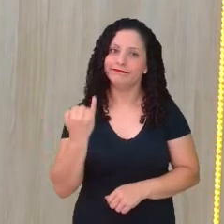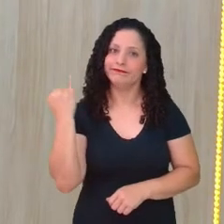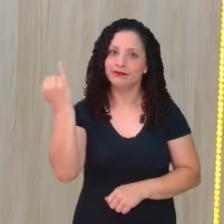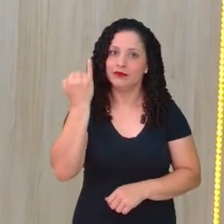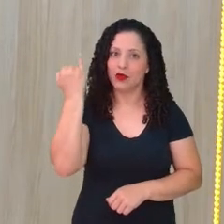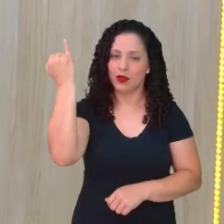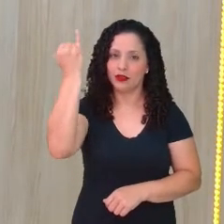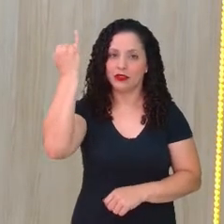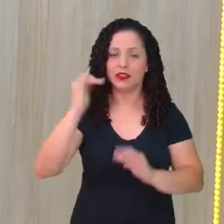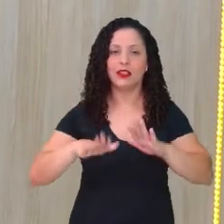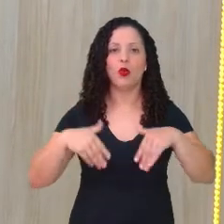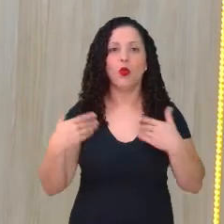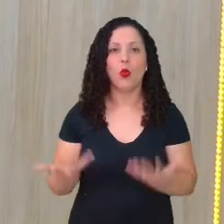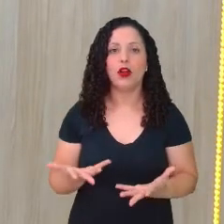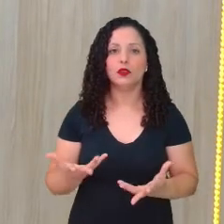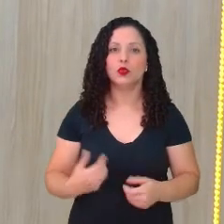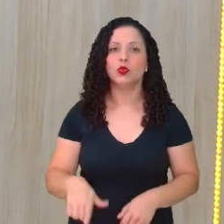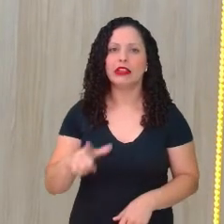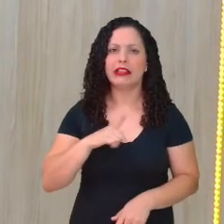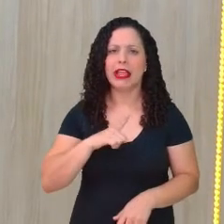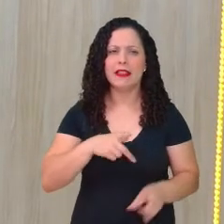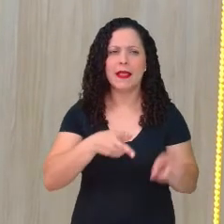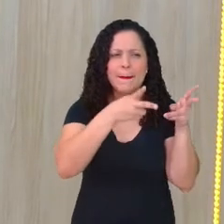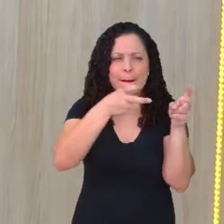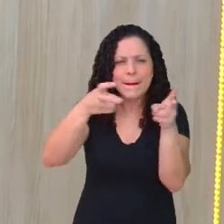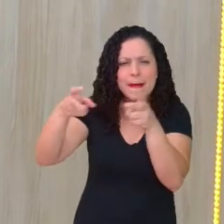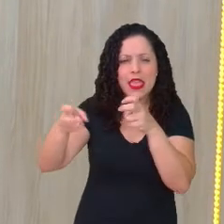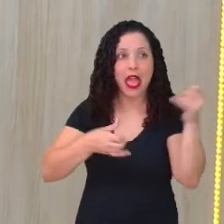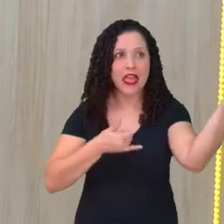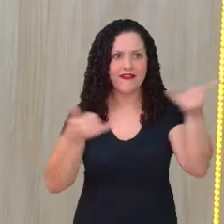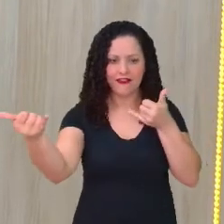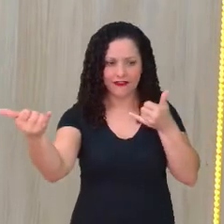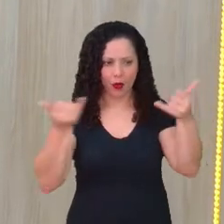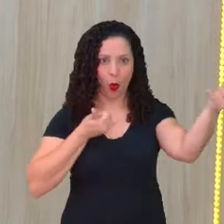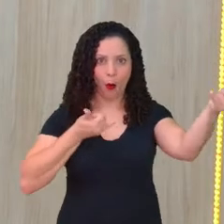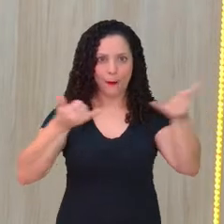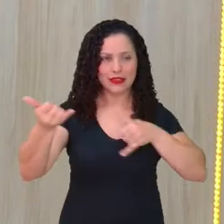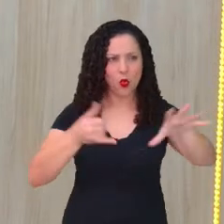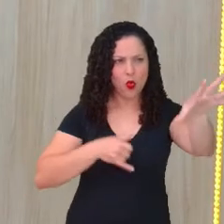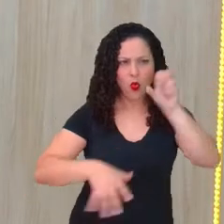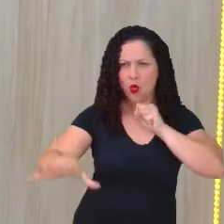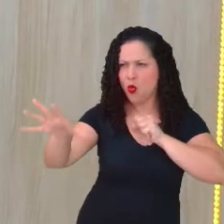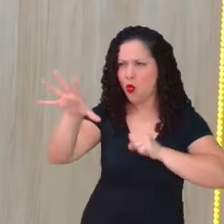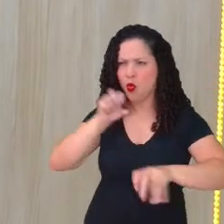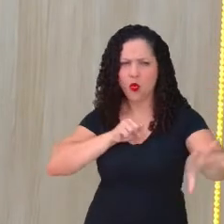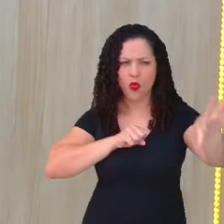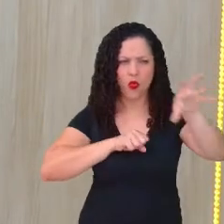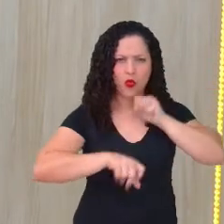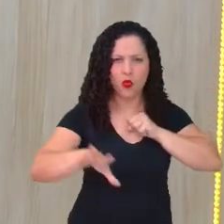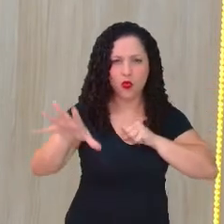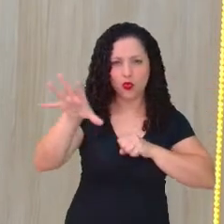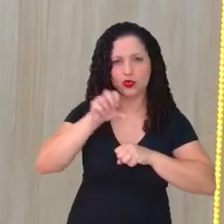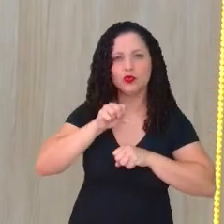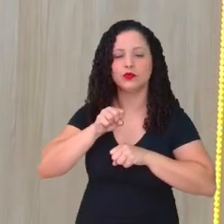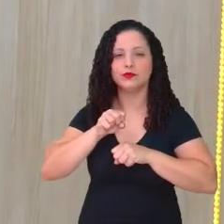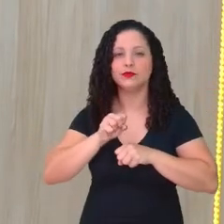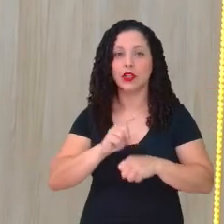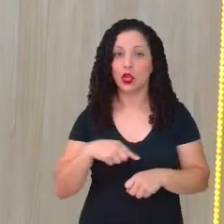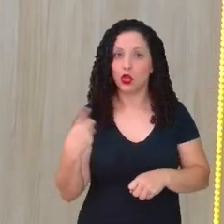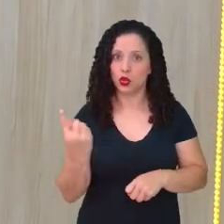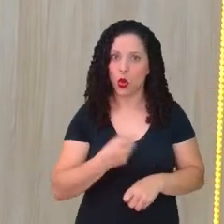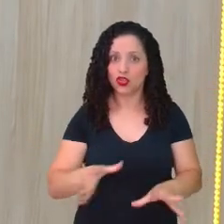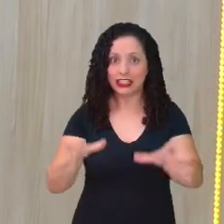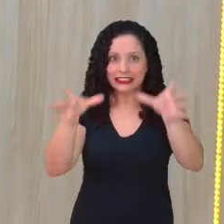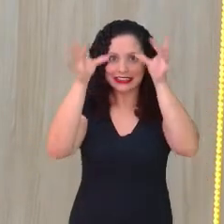quando ouvimos a informação, e essa informação é captada, recebida por nós,